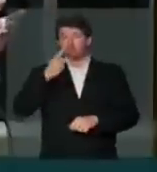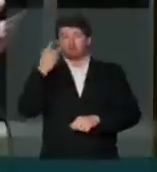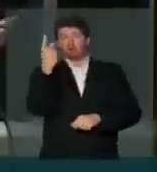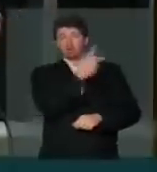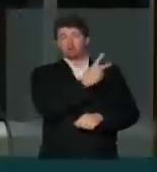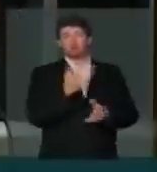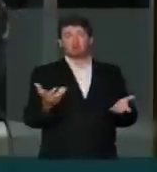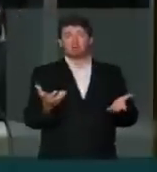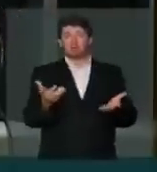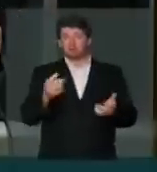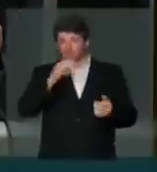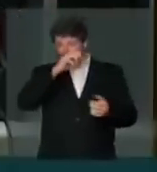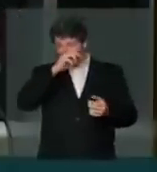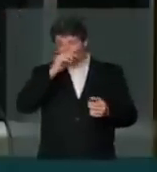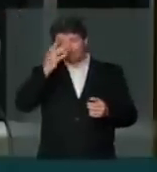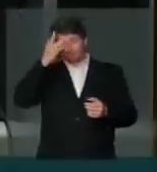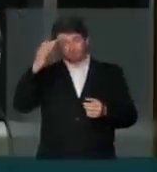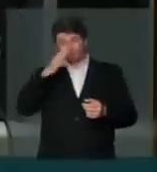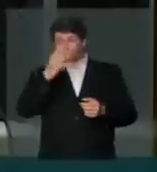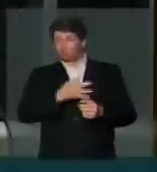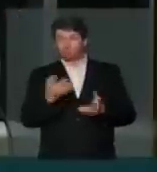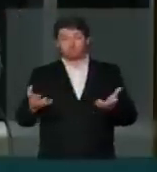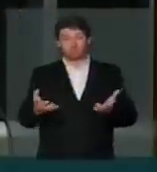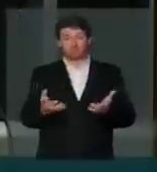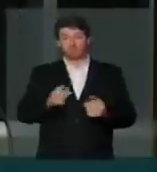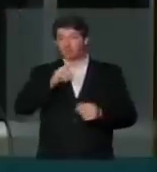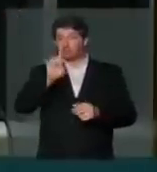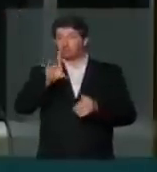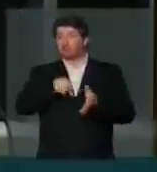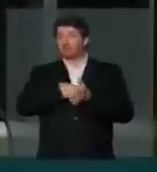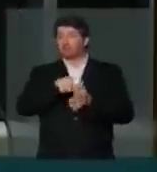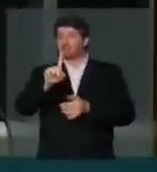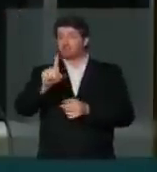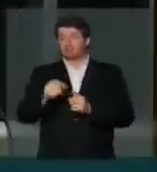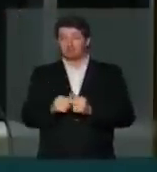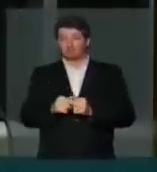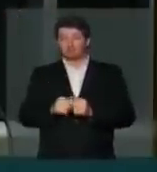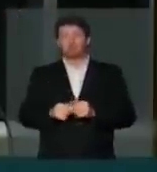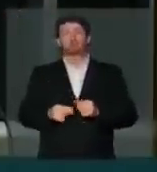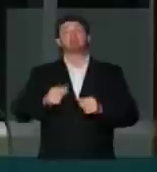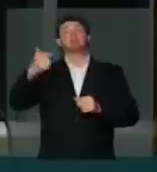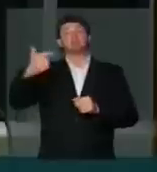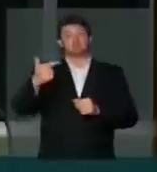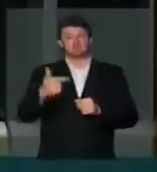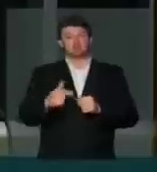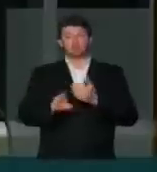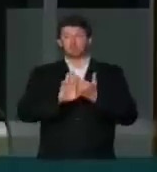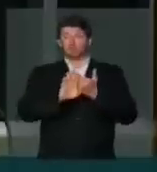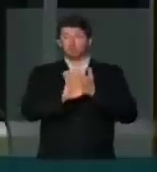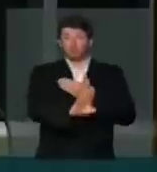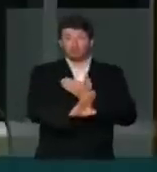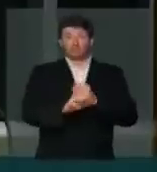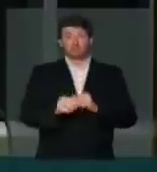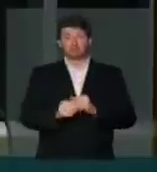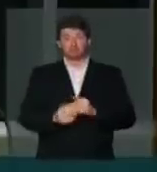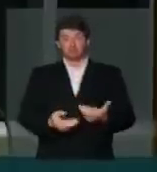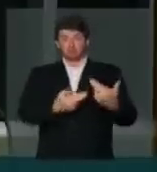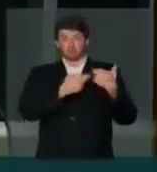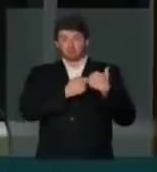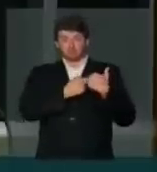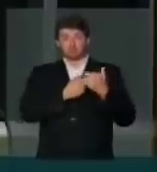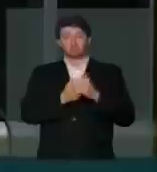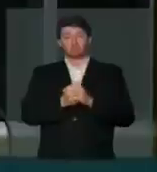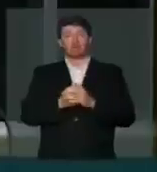do próprio denunciado agora, que não é mais só investigado. Em segundo lugar, um afastamento da função